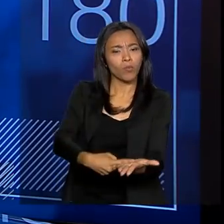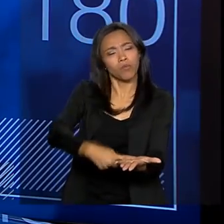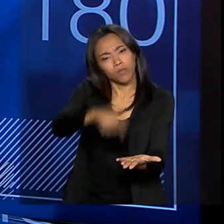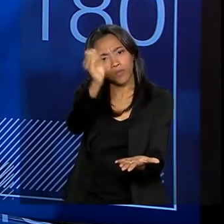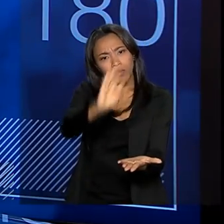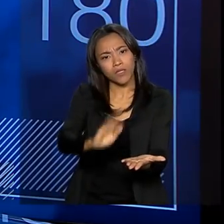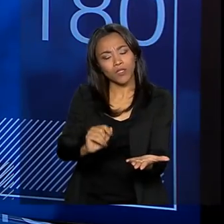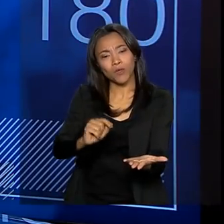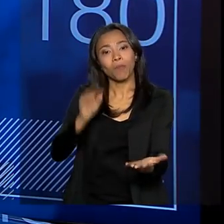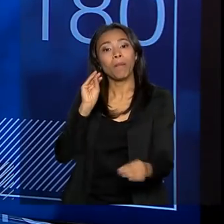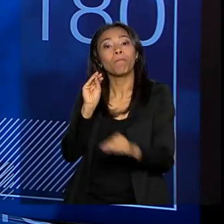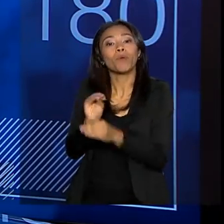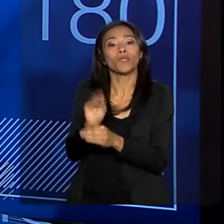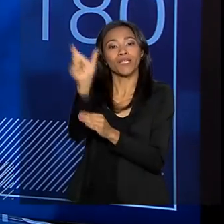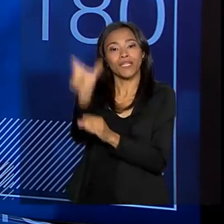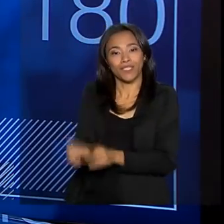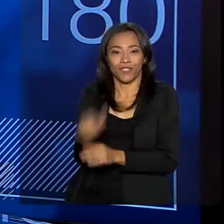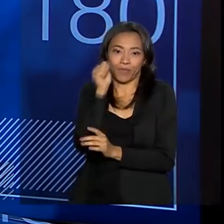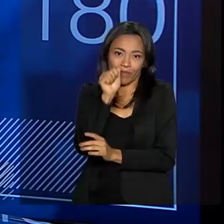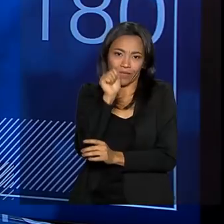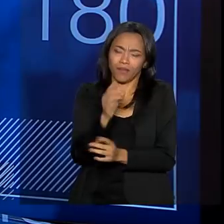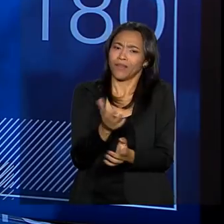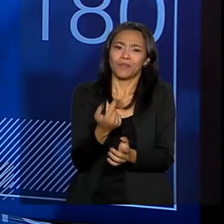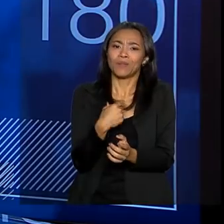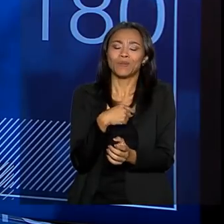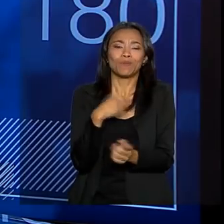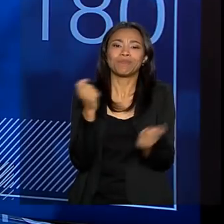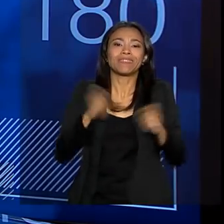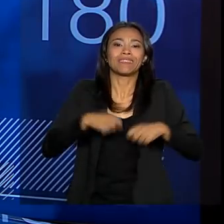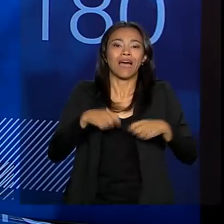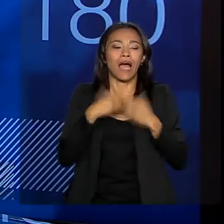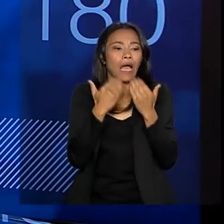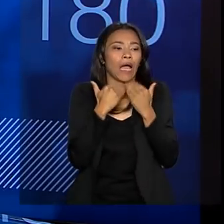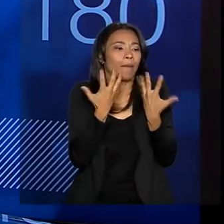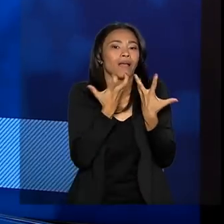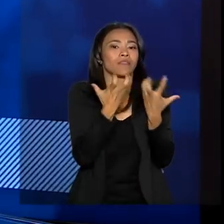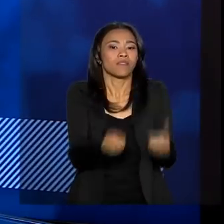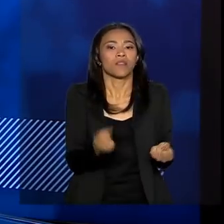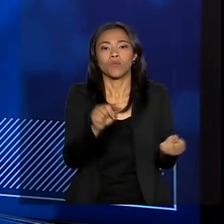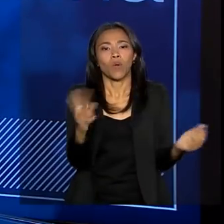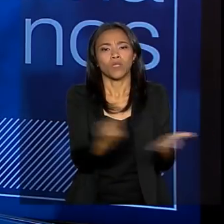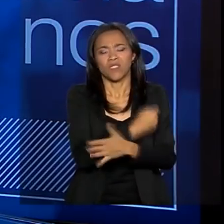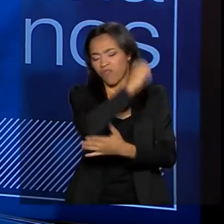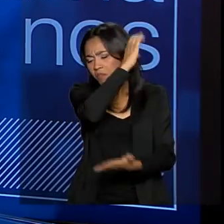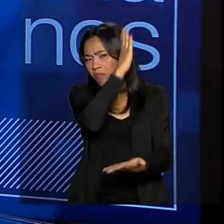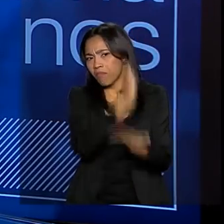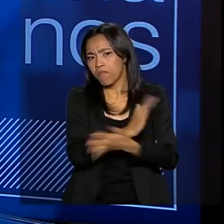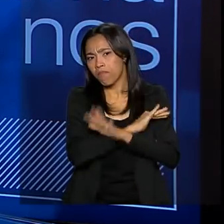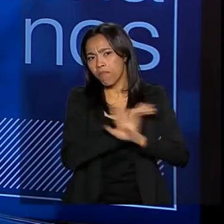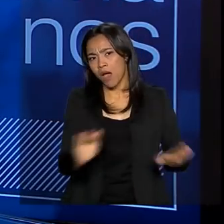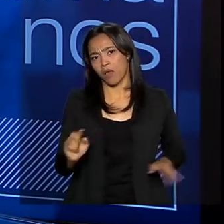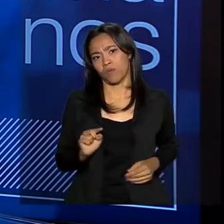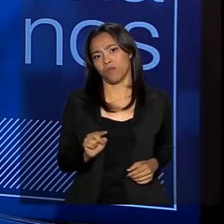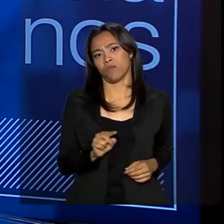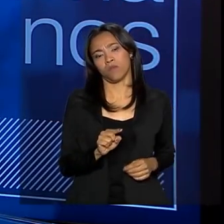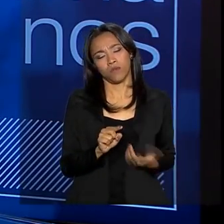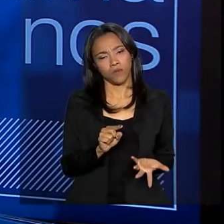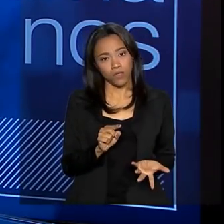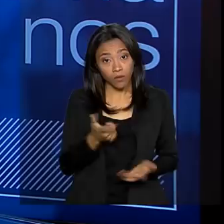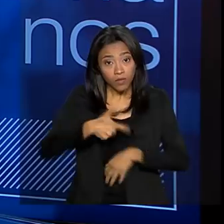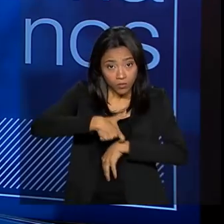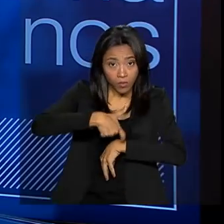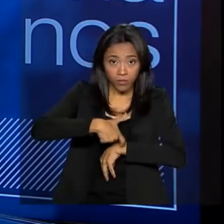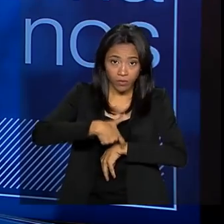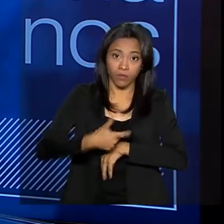defesa da mulher. Não dá mais para a gente admitir o que está aí. Nós temos que dar um basta. E nós vamos ter que, nesse momento,